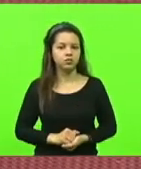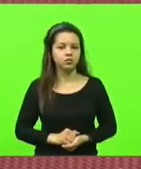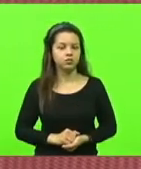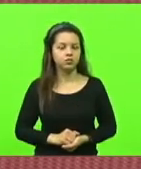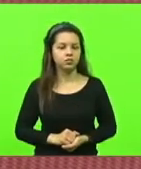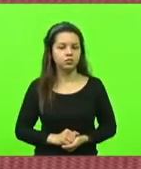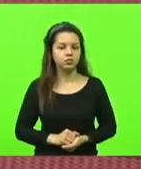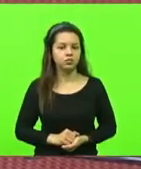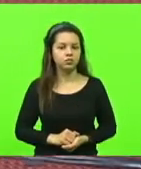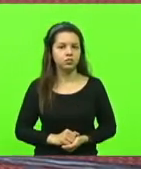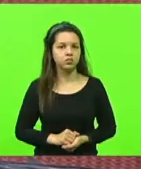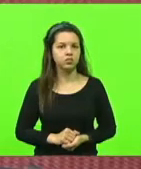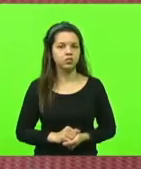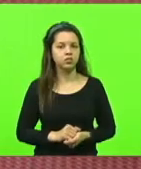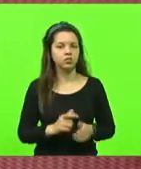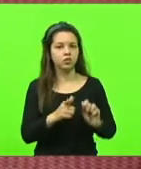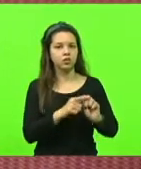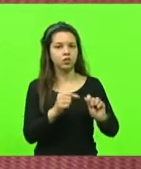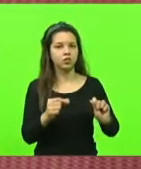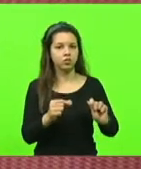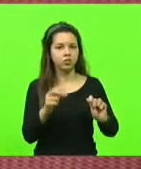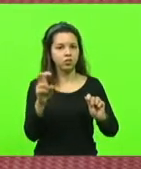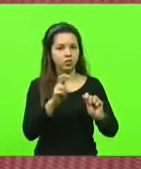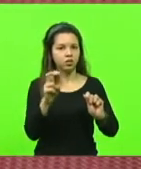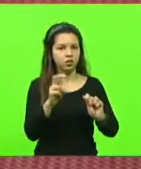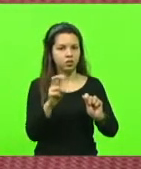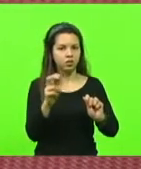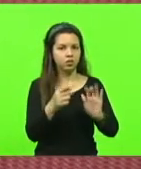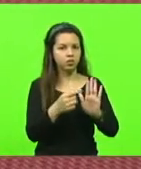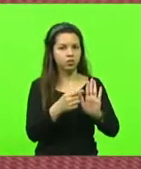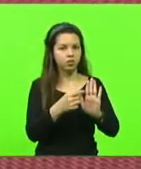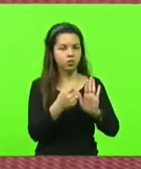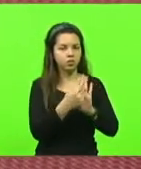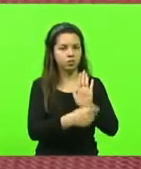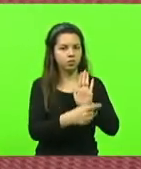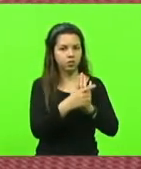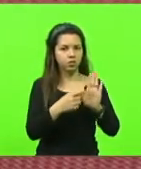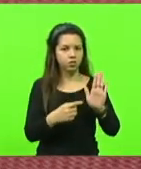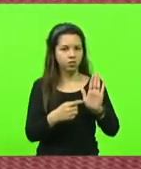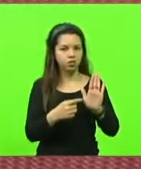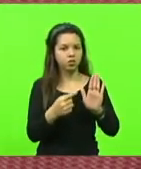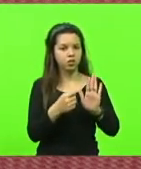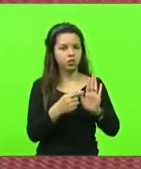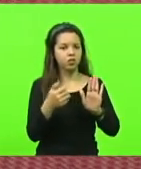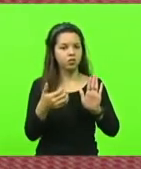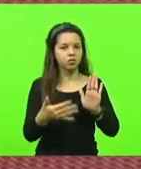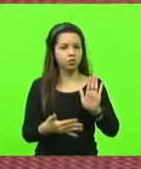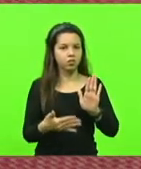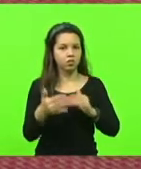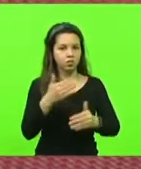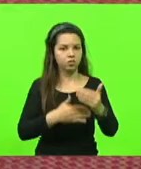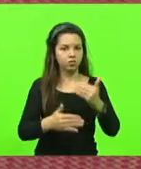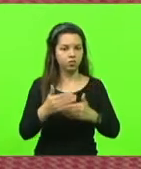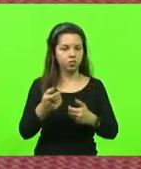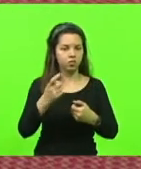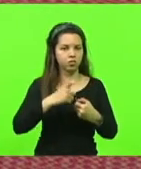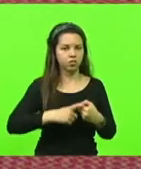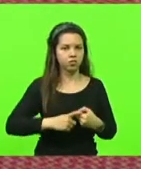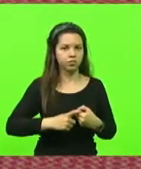o artigo 5º ali que foi vetado, ele prevê a retroatividade dos